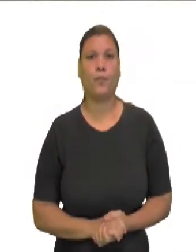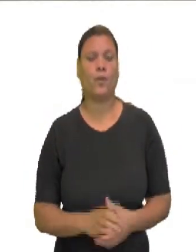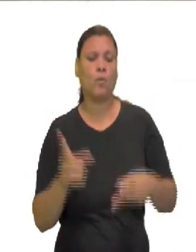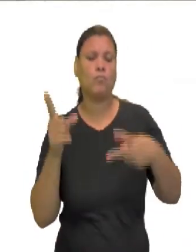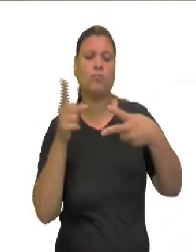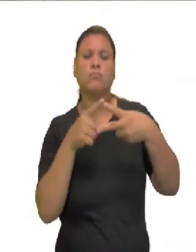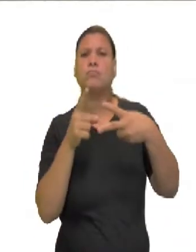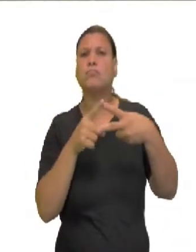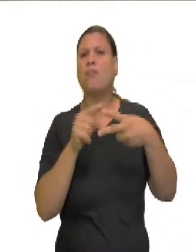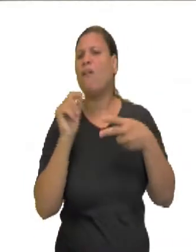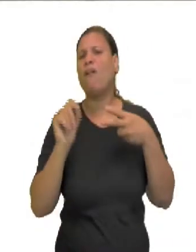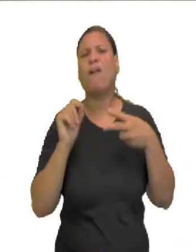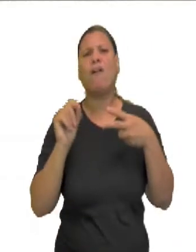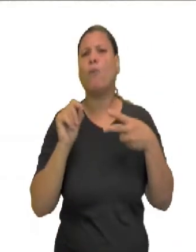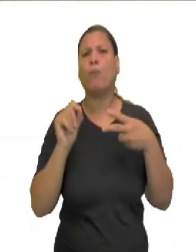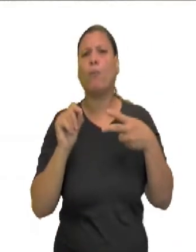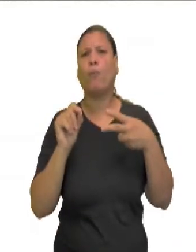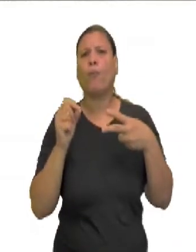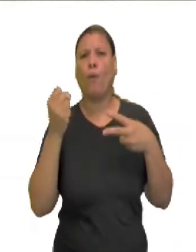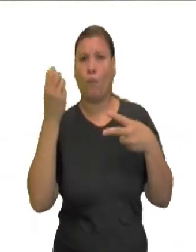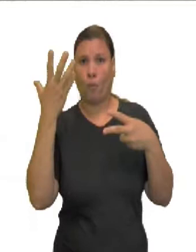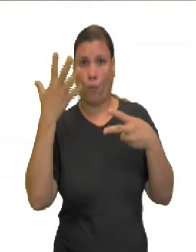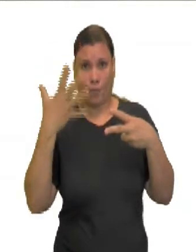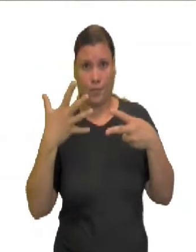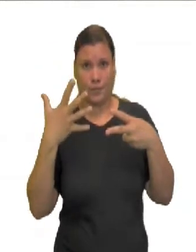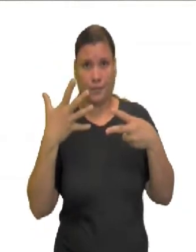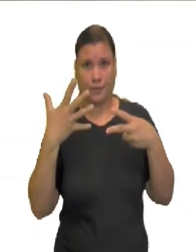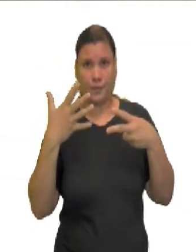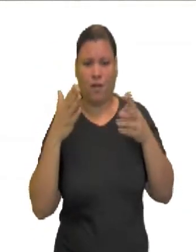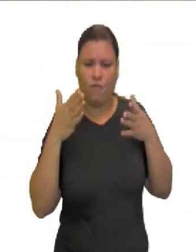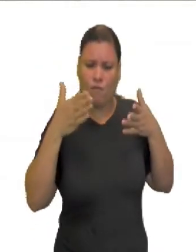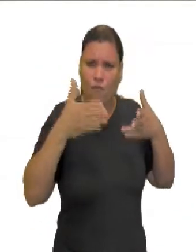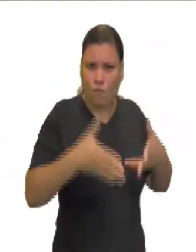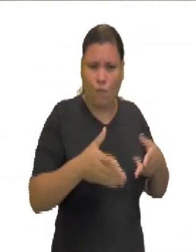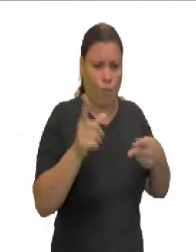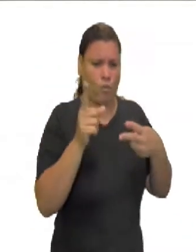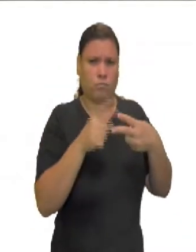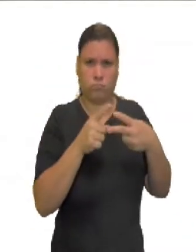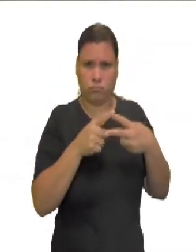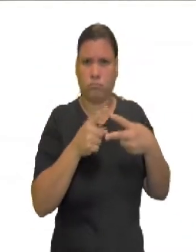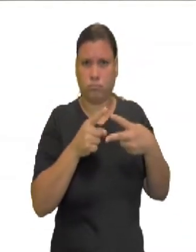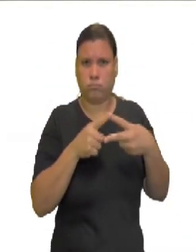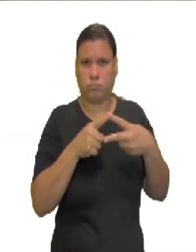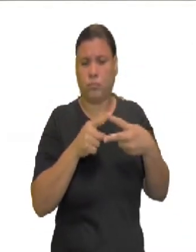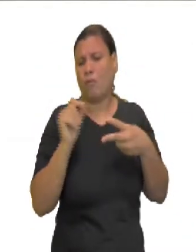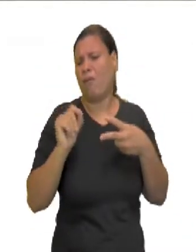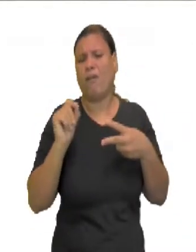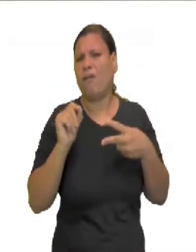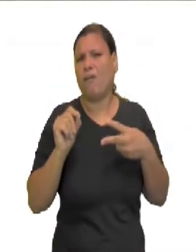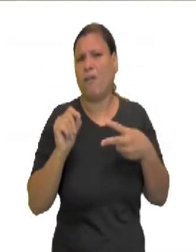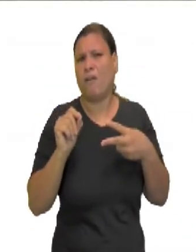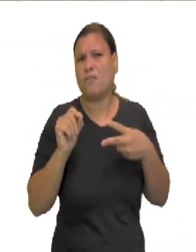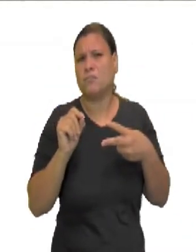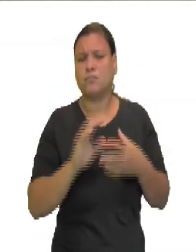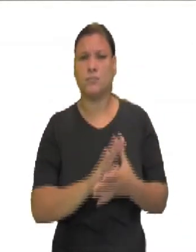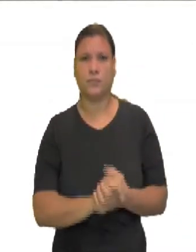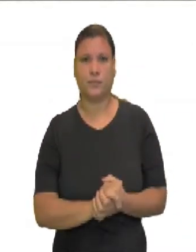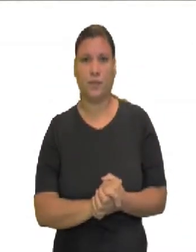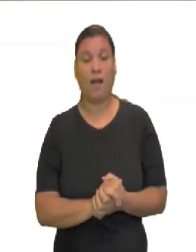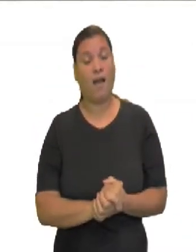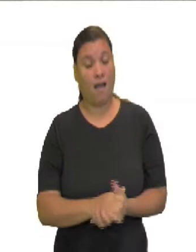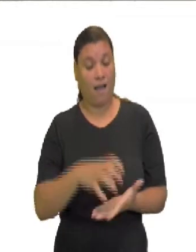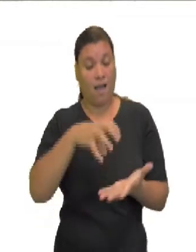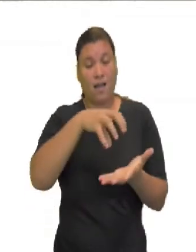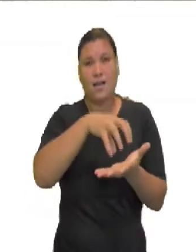eurocentrismo é a primeira que nós vamos dar ênfase. É um termo utilizado para designar e